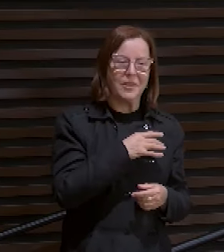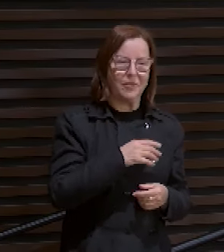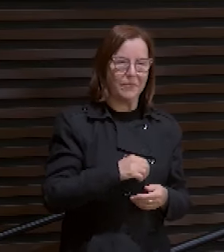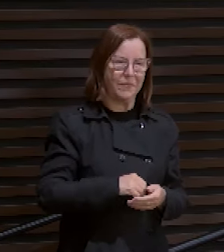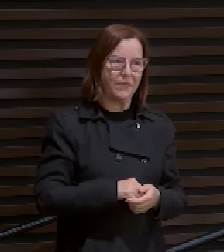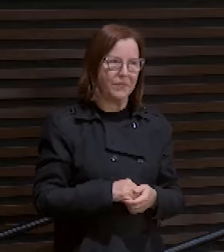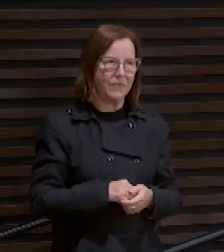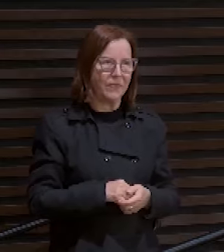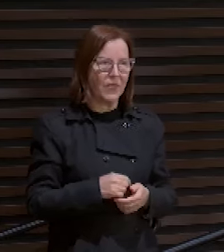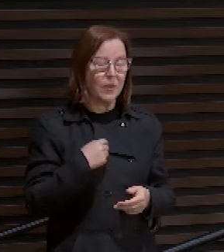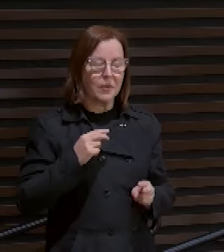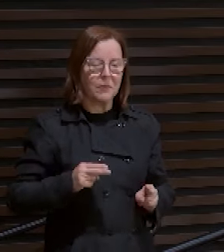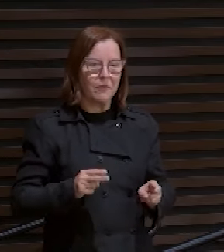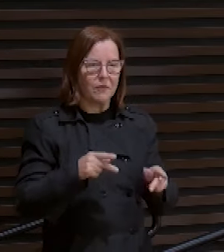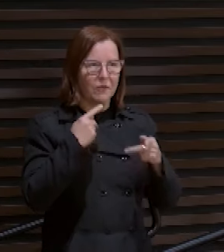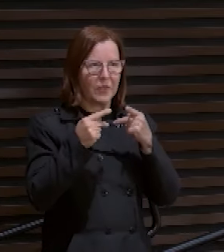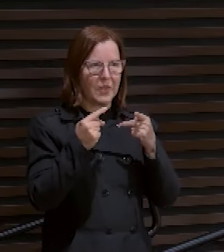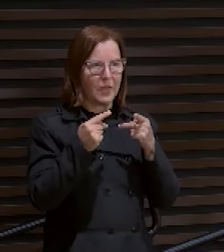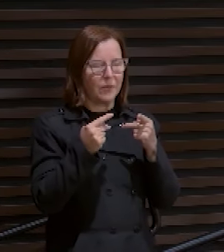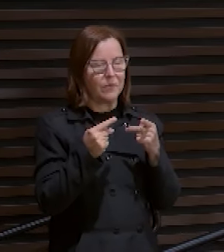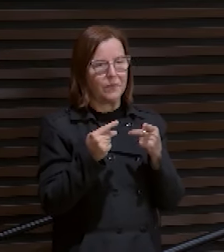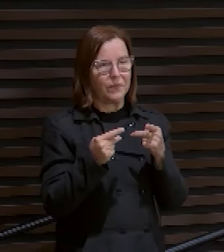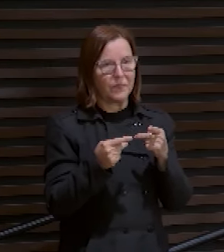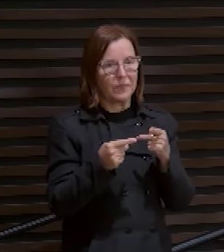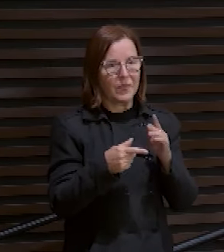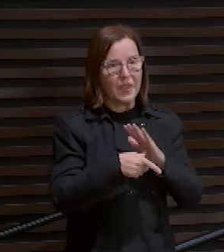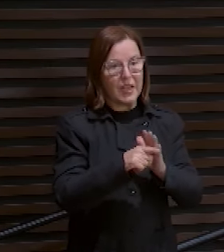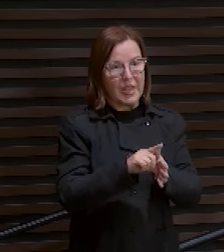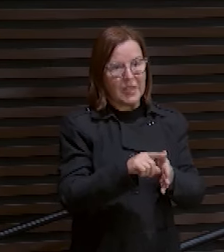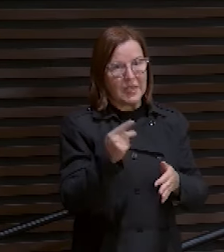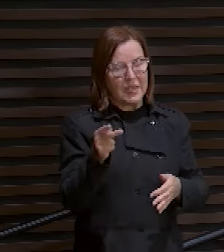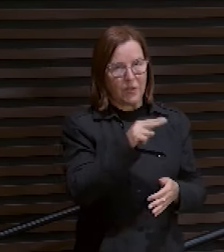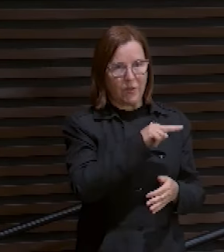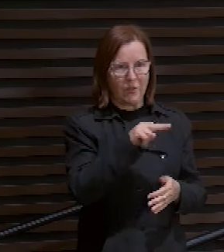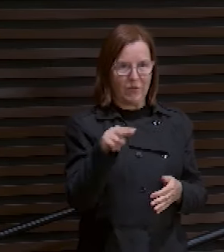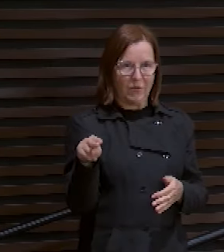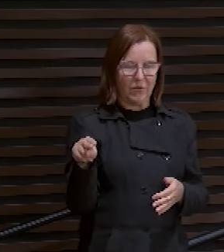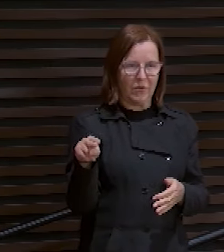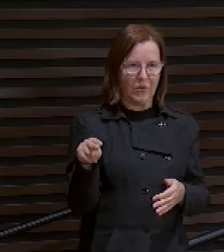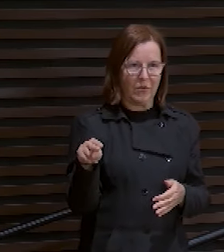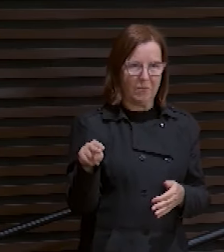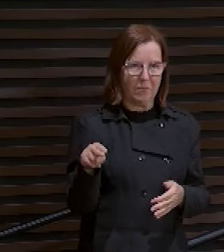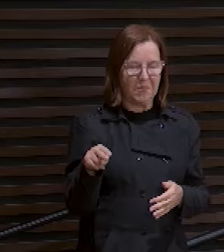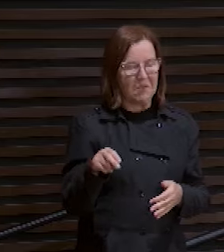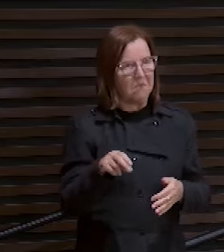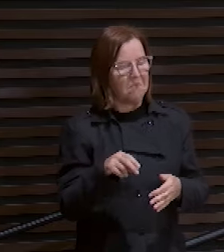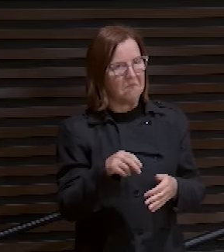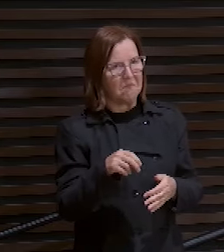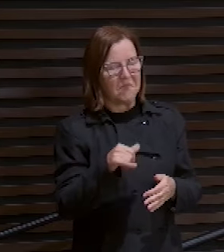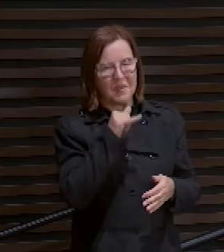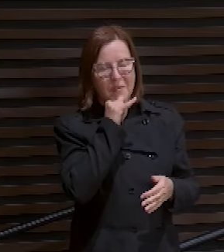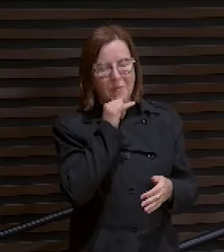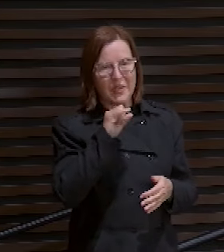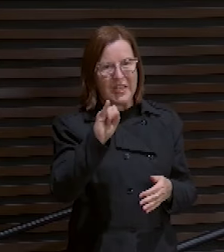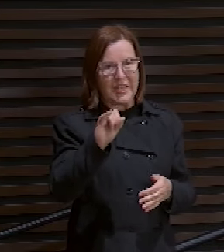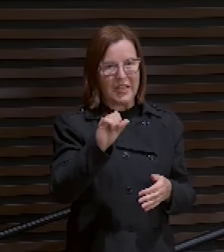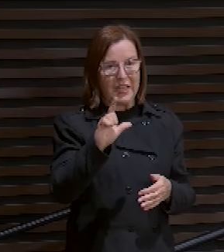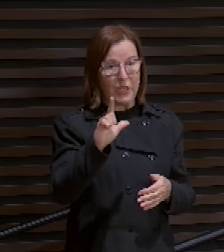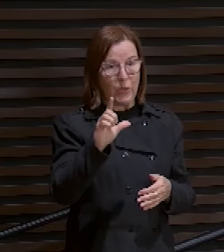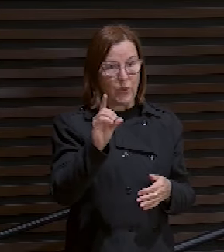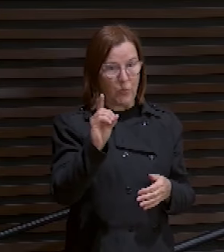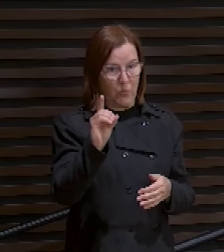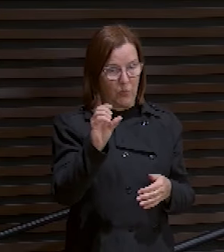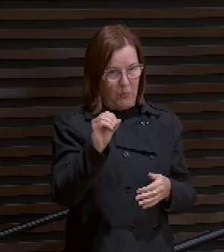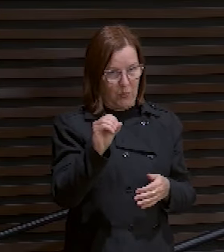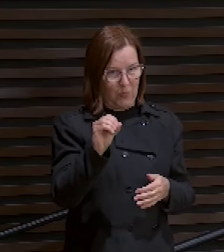Eu sempre falo para as pessoas, antes do seu nome ser Ildeores, o seu nome é Medo-Medo.